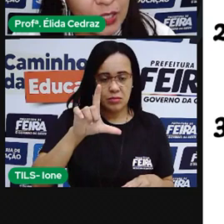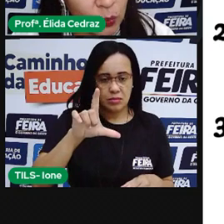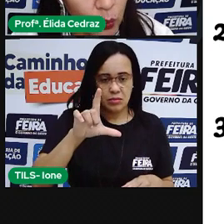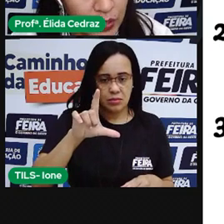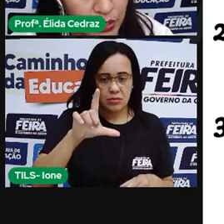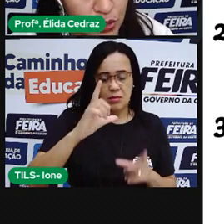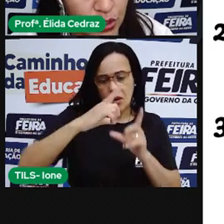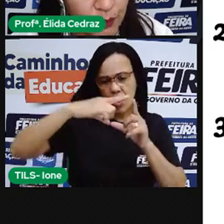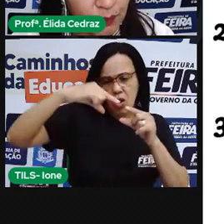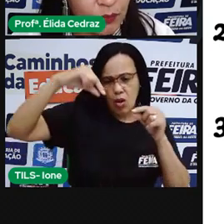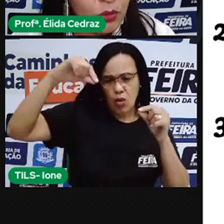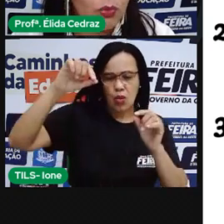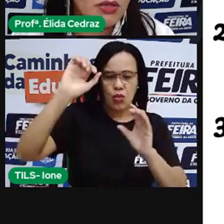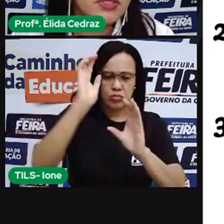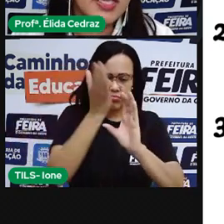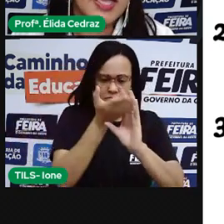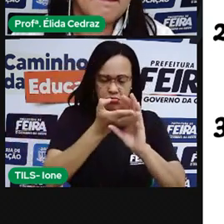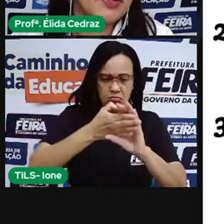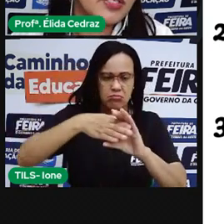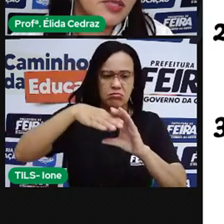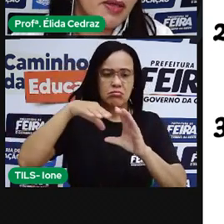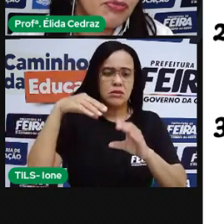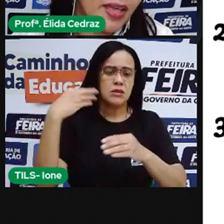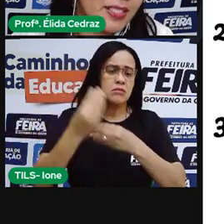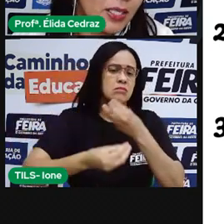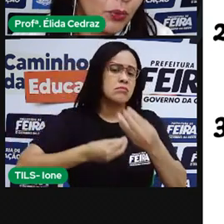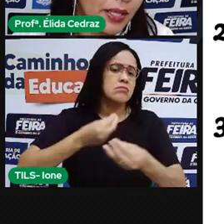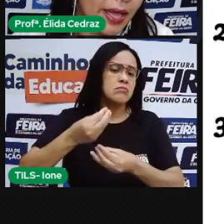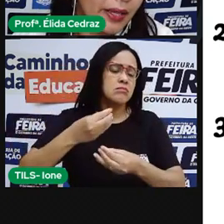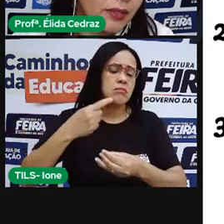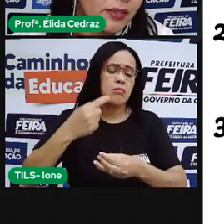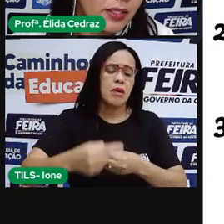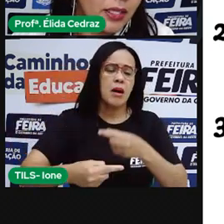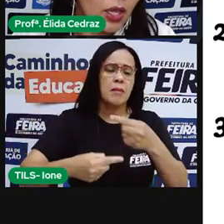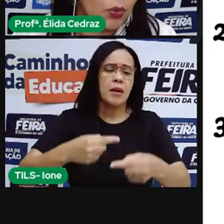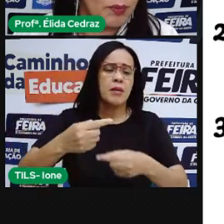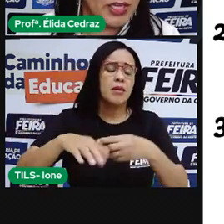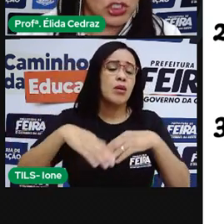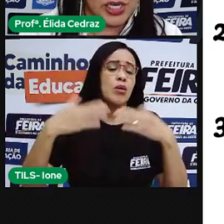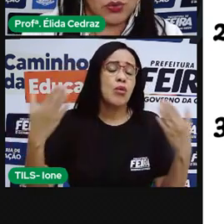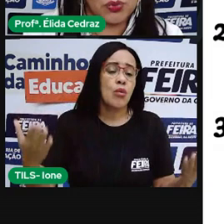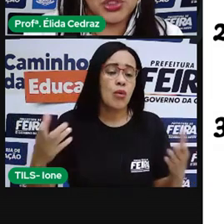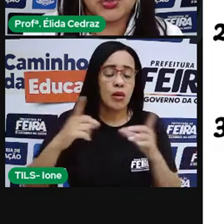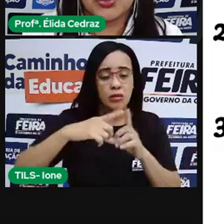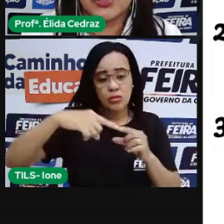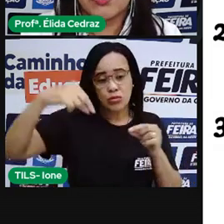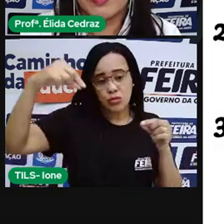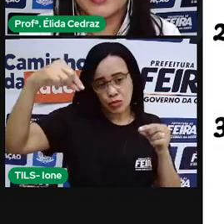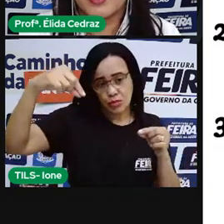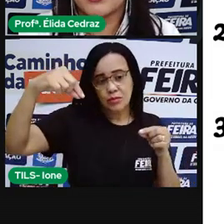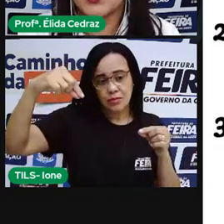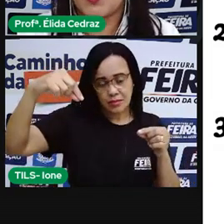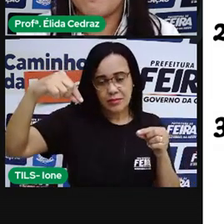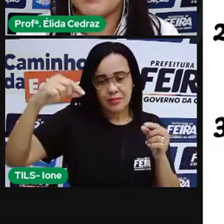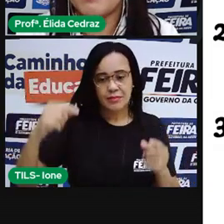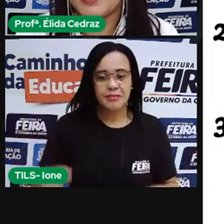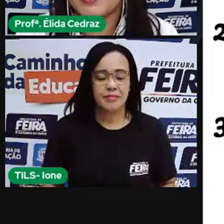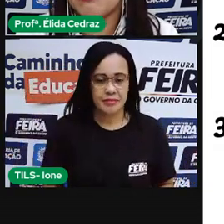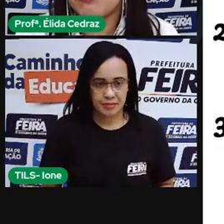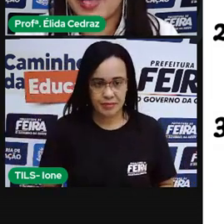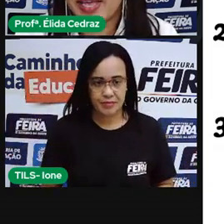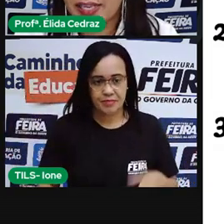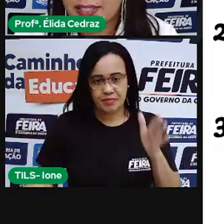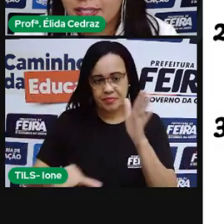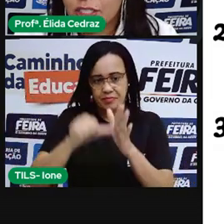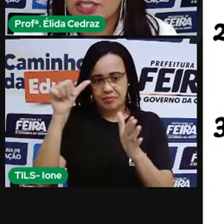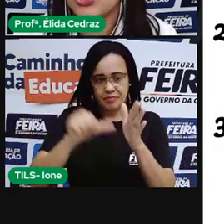minguante, qual será a próxima fase lunar? O mês de agosto vai ter a sua primeira